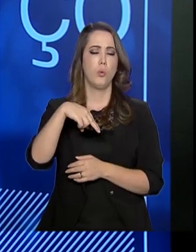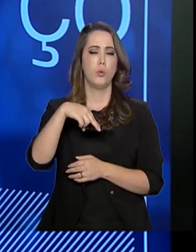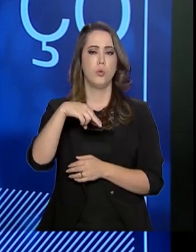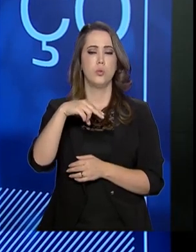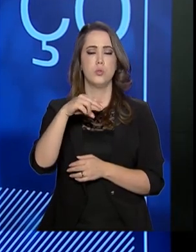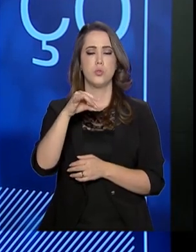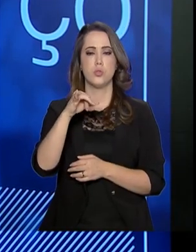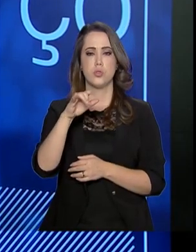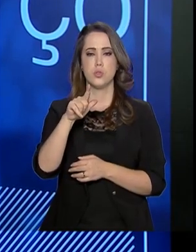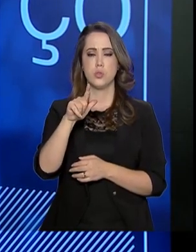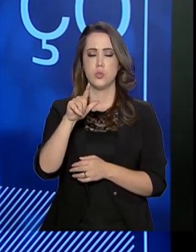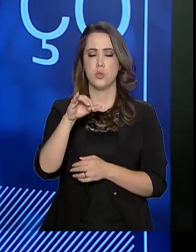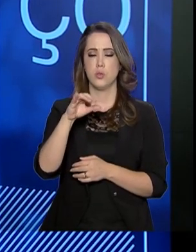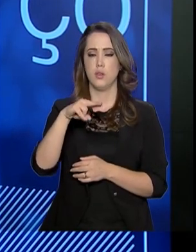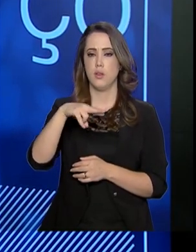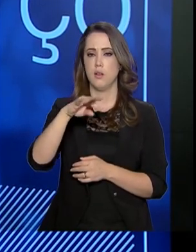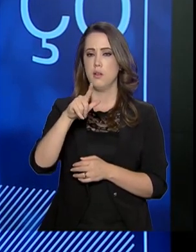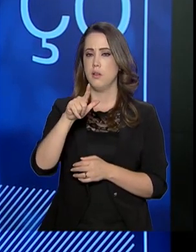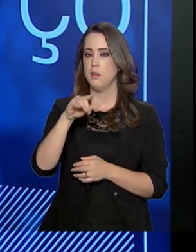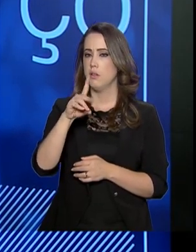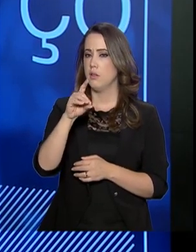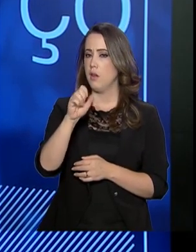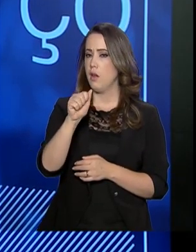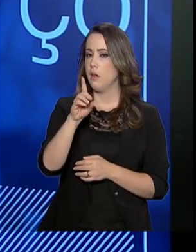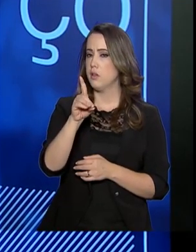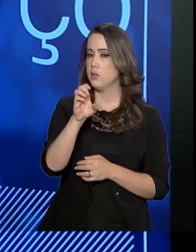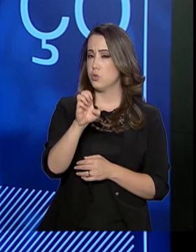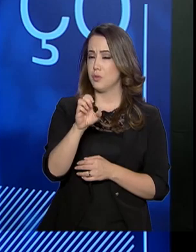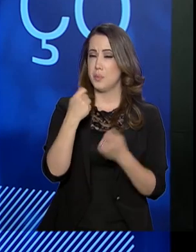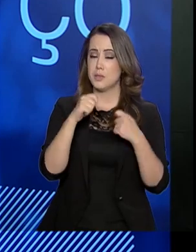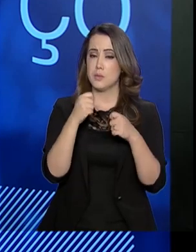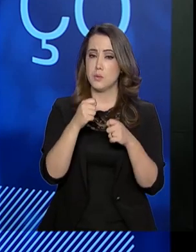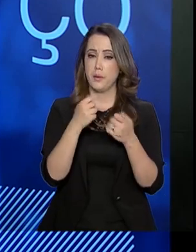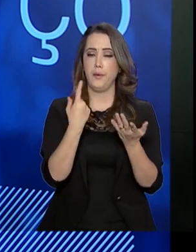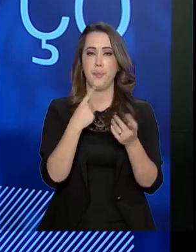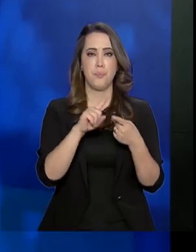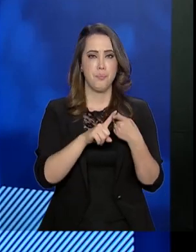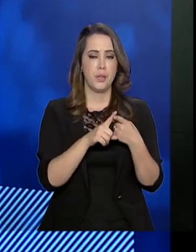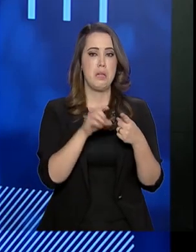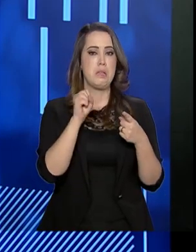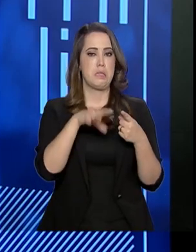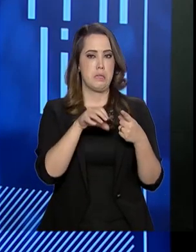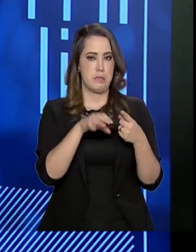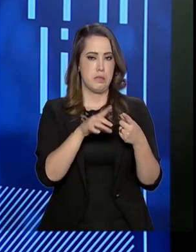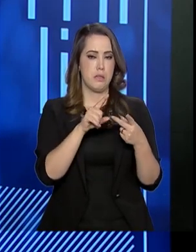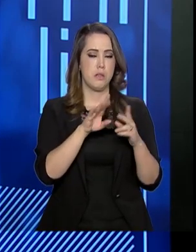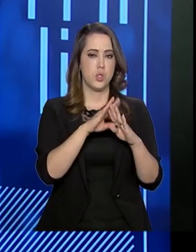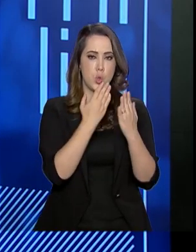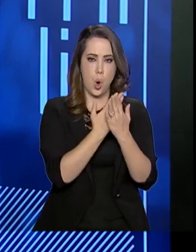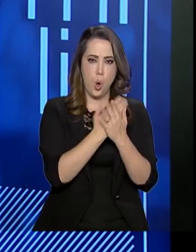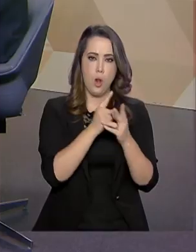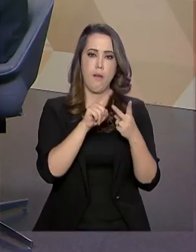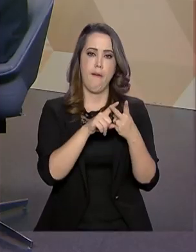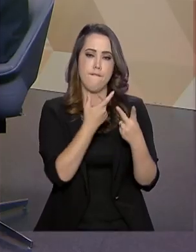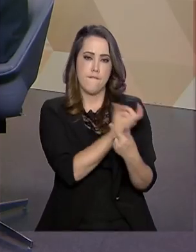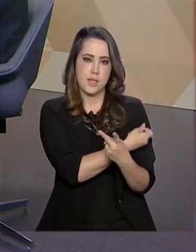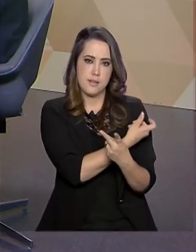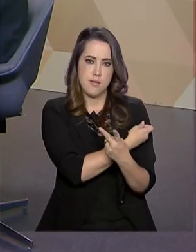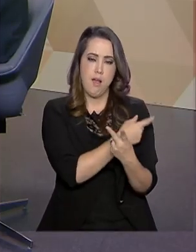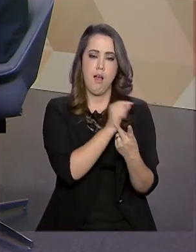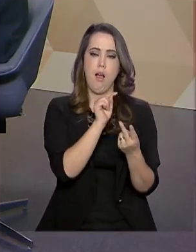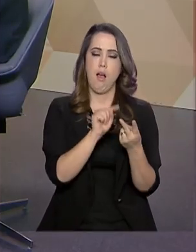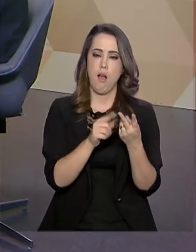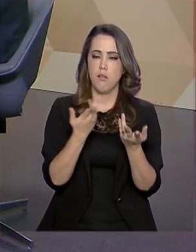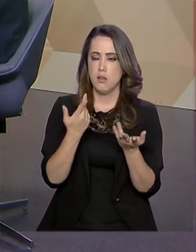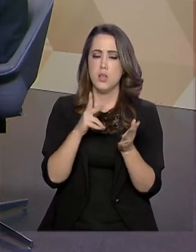São, tem que estar na escola, tem que estar vacinado. São situações básicas. Que, na verdade, são direitos que essas pessoas